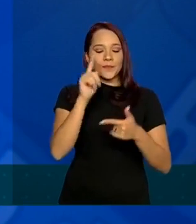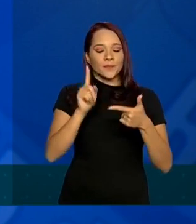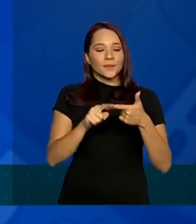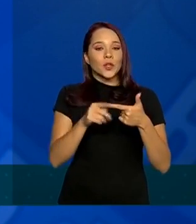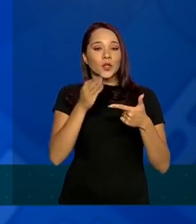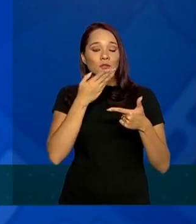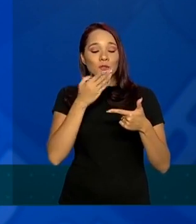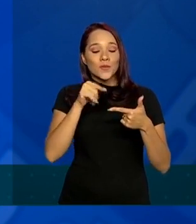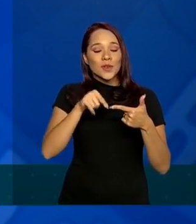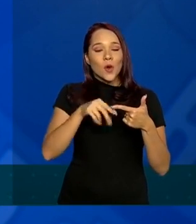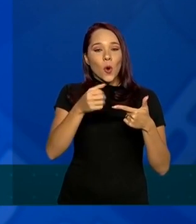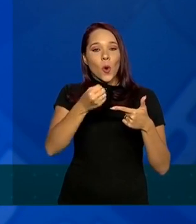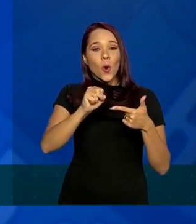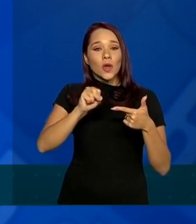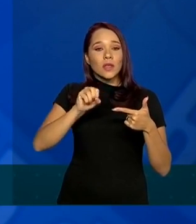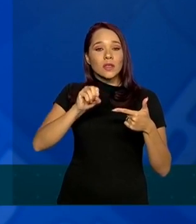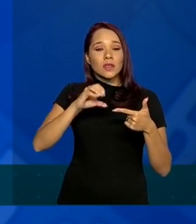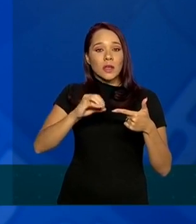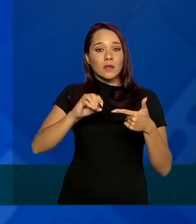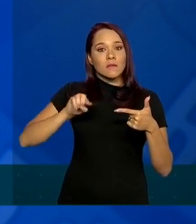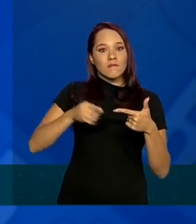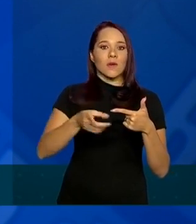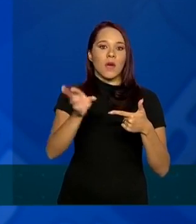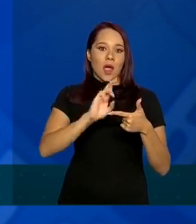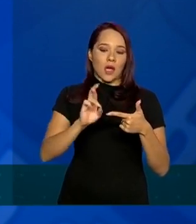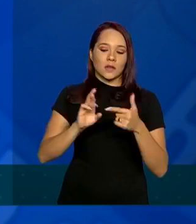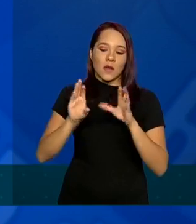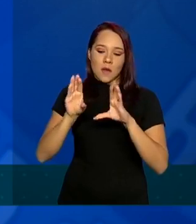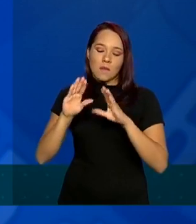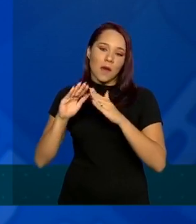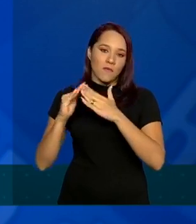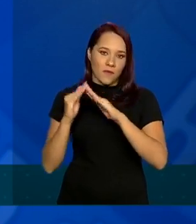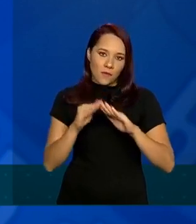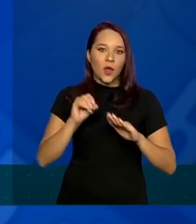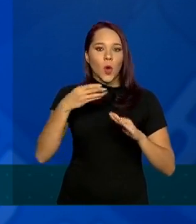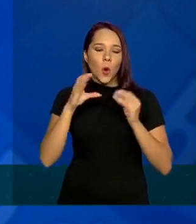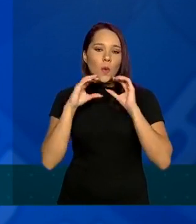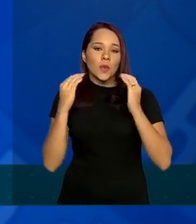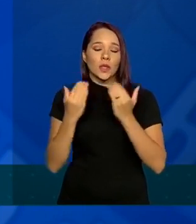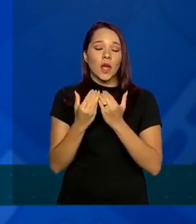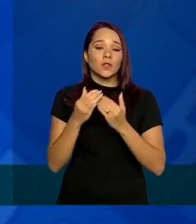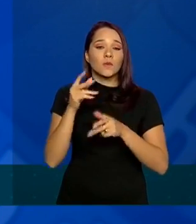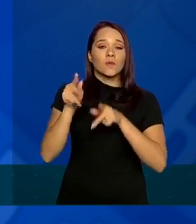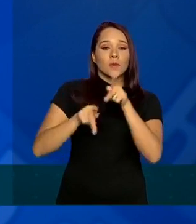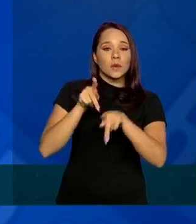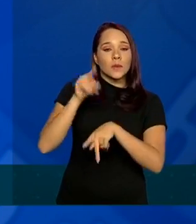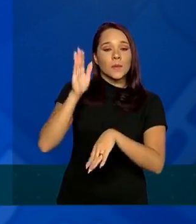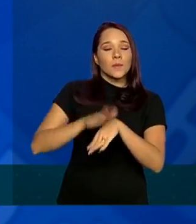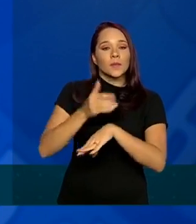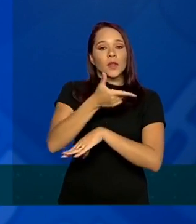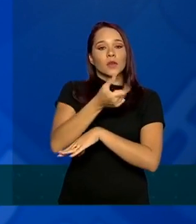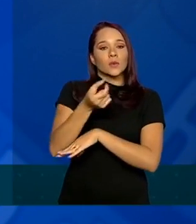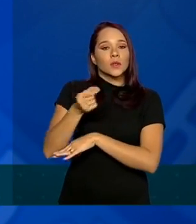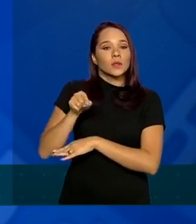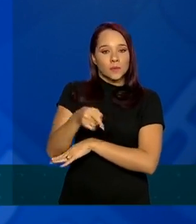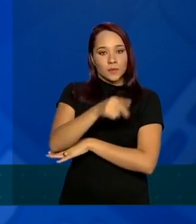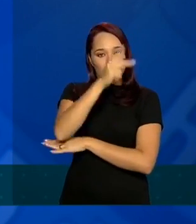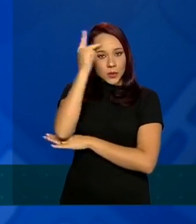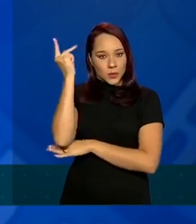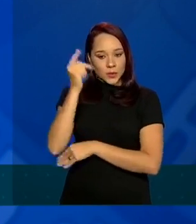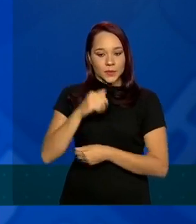2, com um custeio de 80 mil reais mensais para comunidades ou favelas com população acima de 200 mil pessoas.